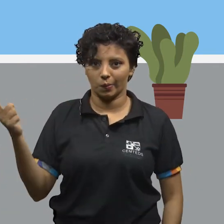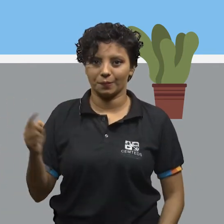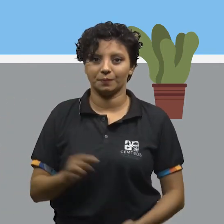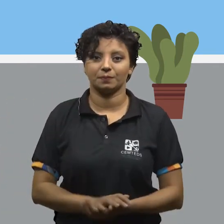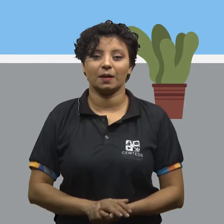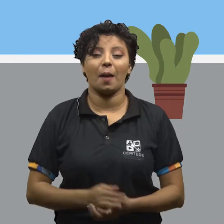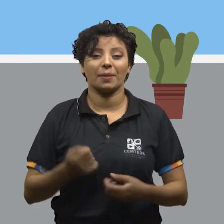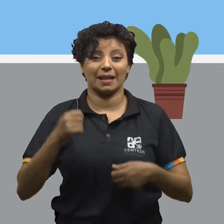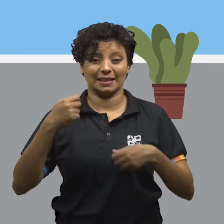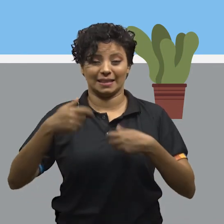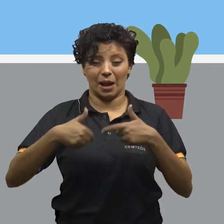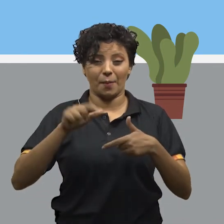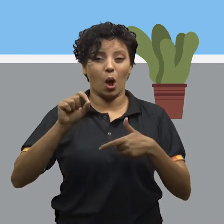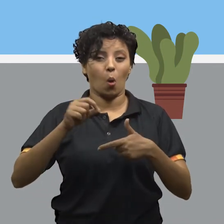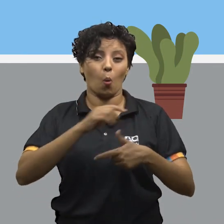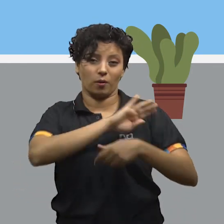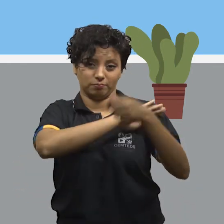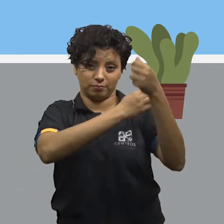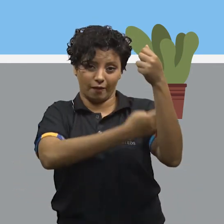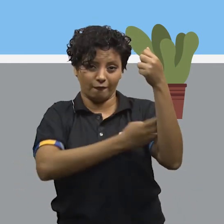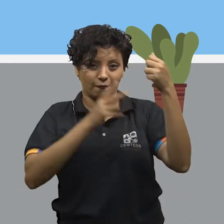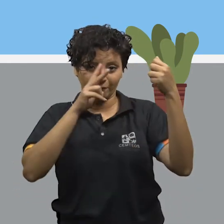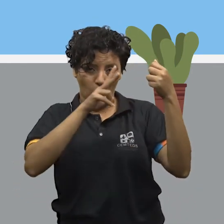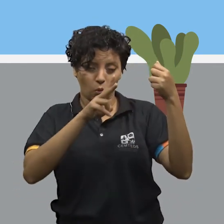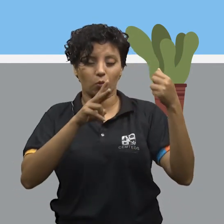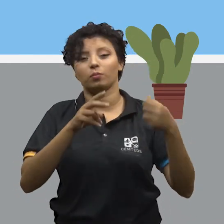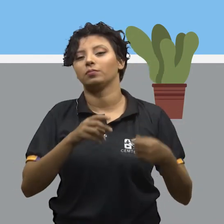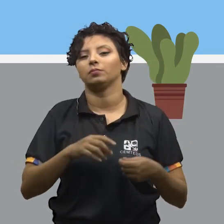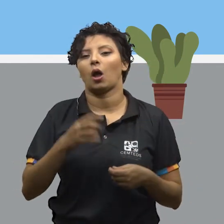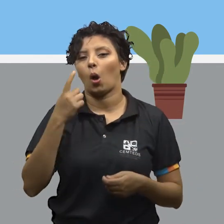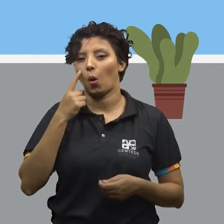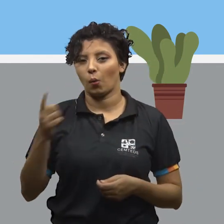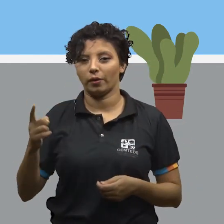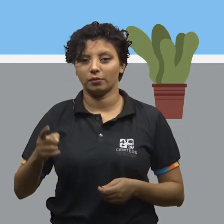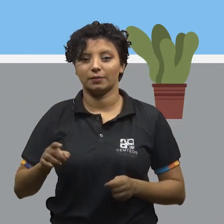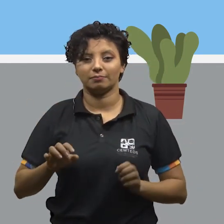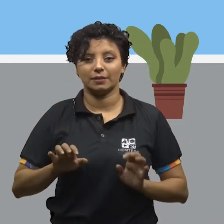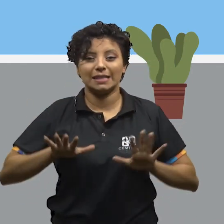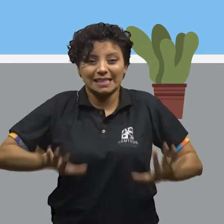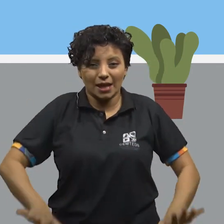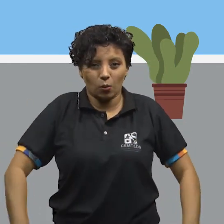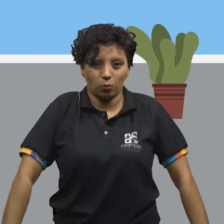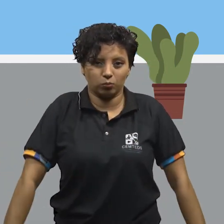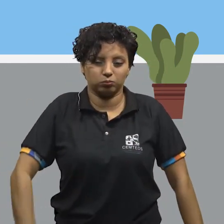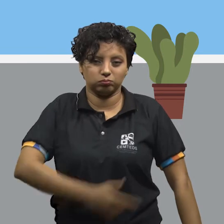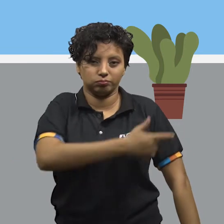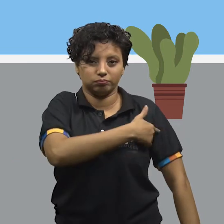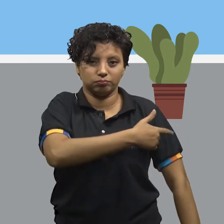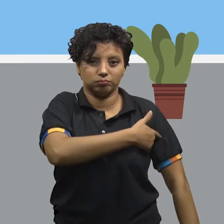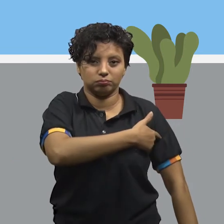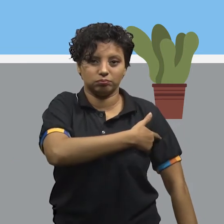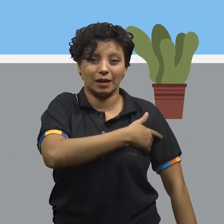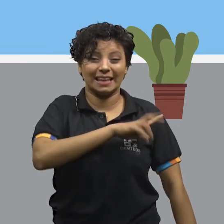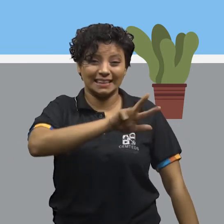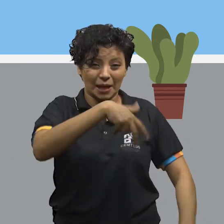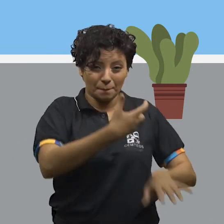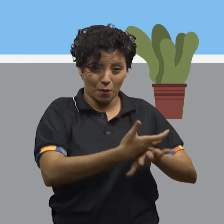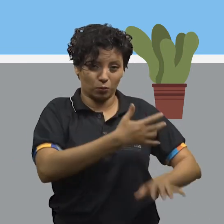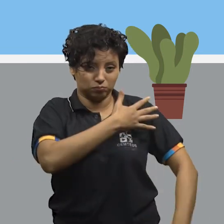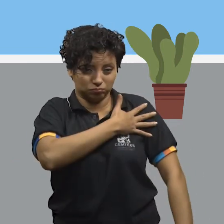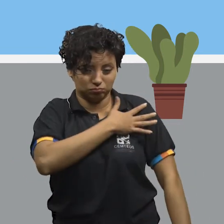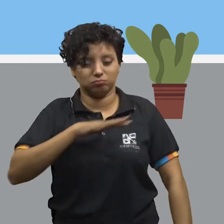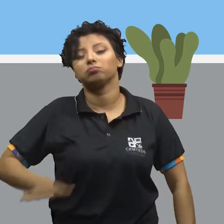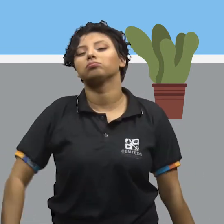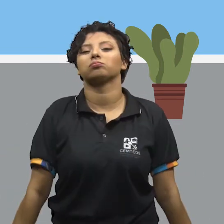Nele, gente vai trabalhar força nos braços. Então, Vamos se apoiar aqui. Se apoiou e